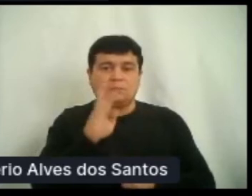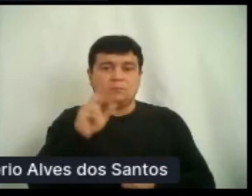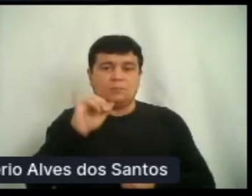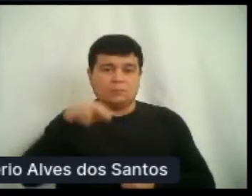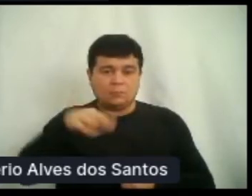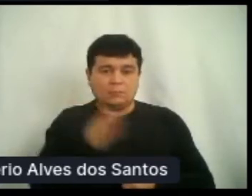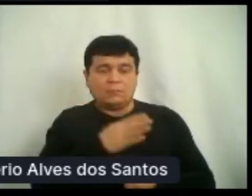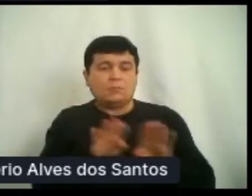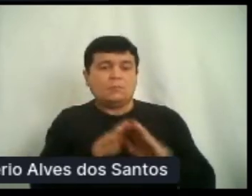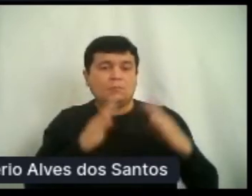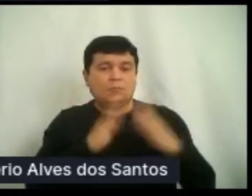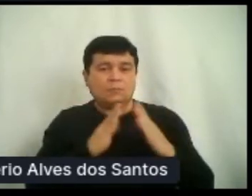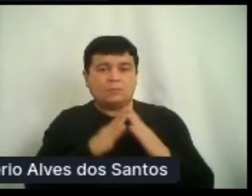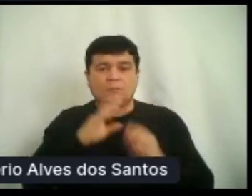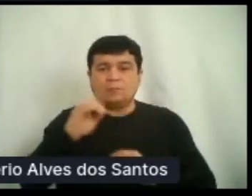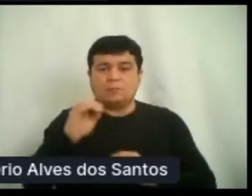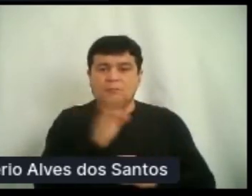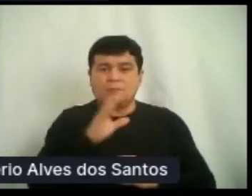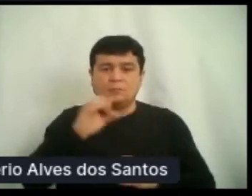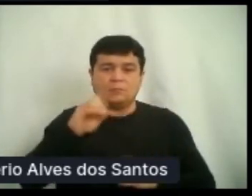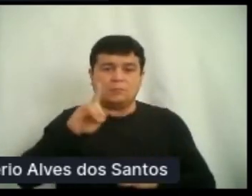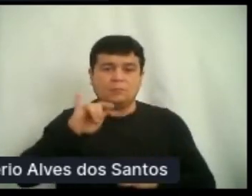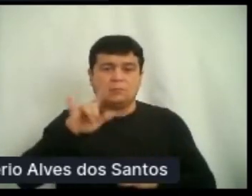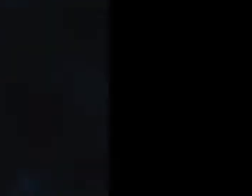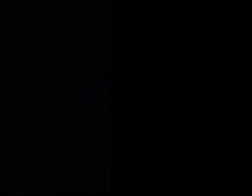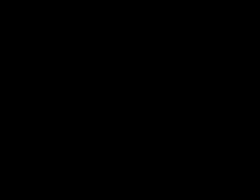de edições presenciais, e a Casa do Código.